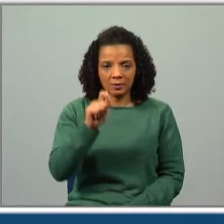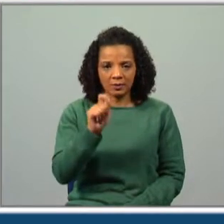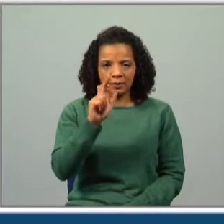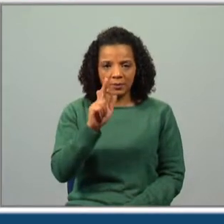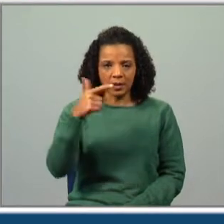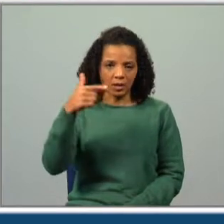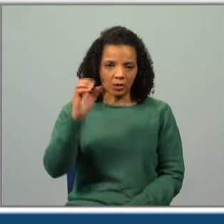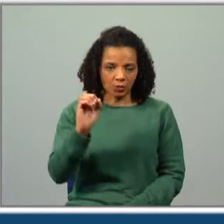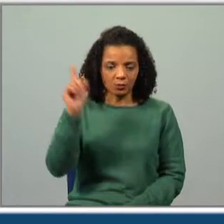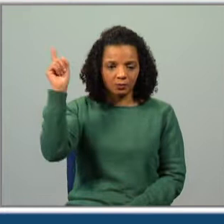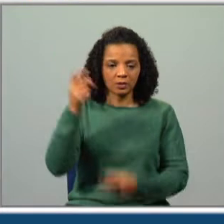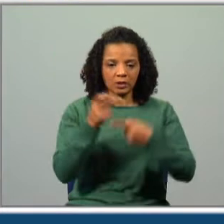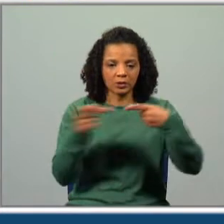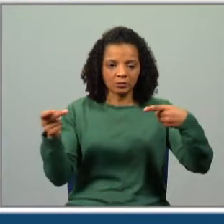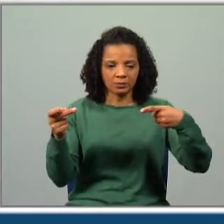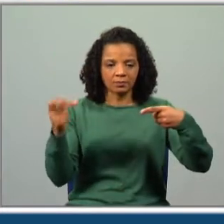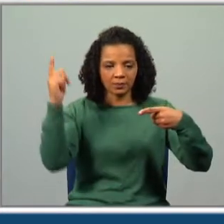gritava o Alberto.